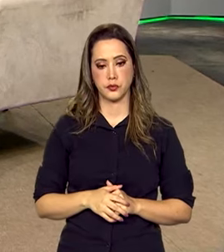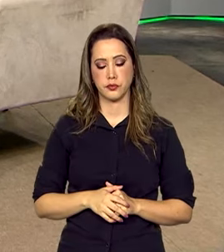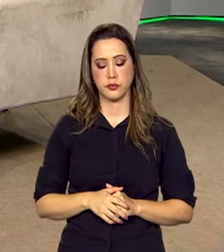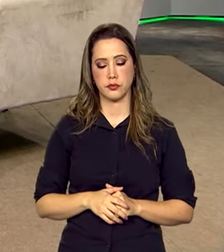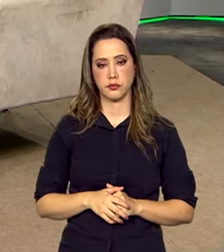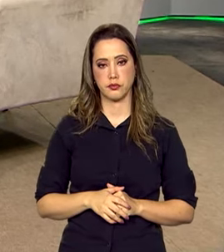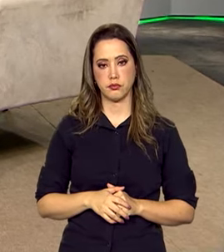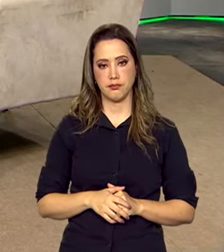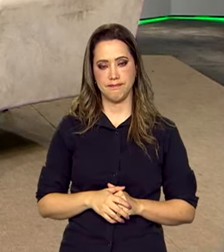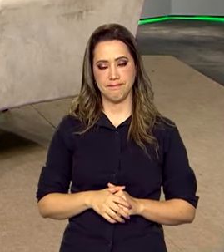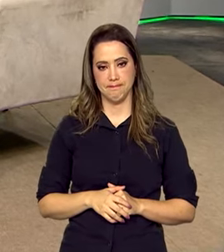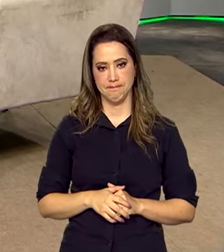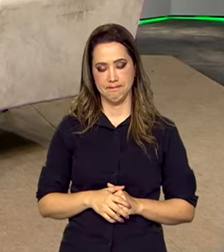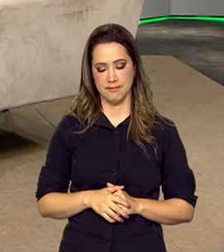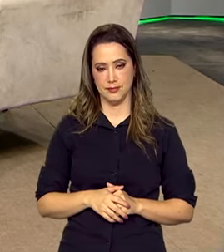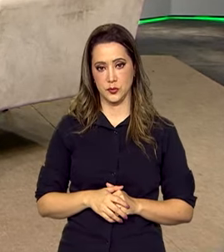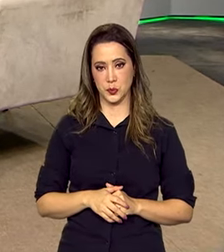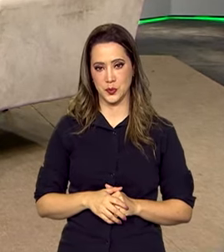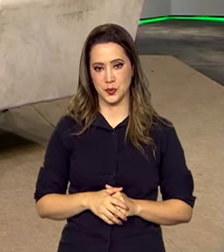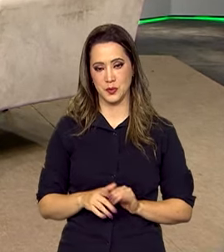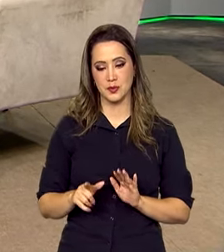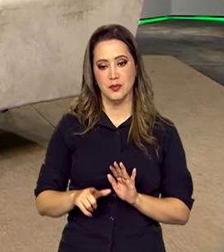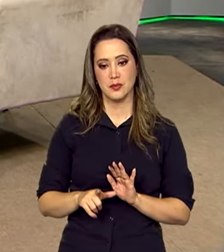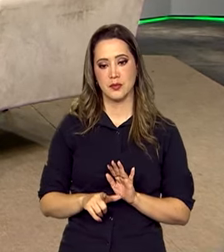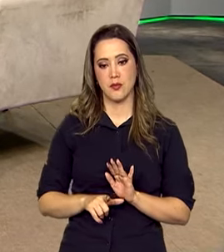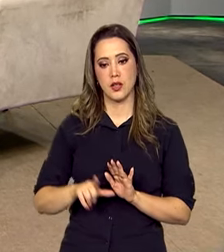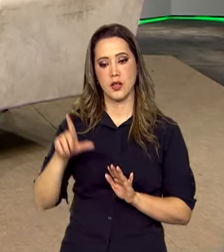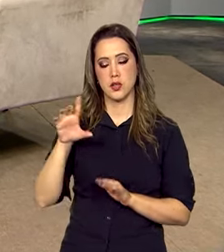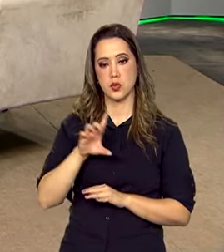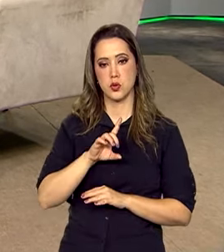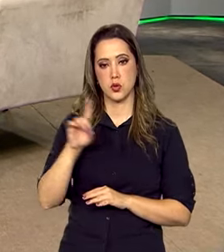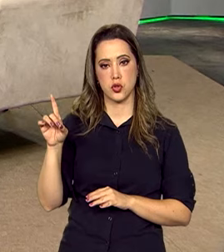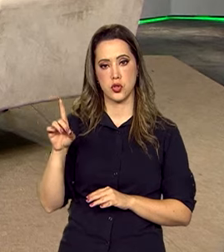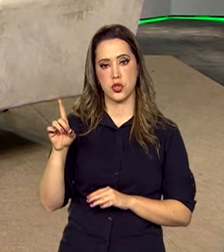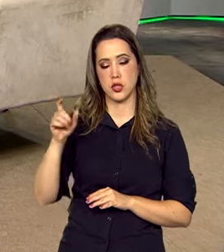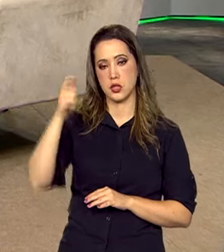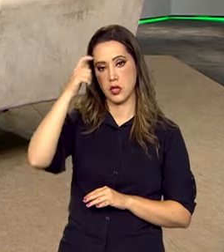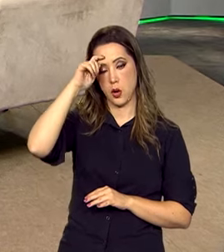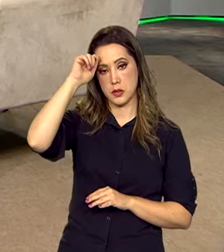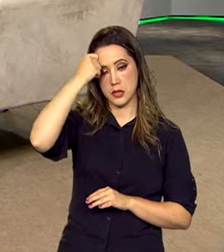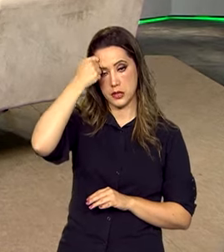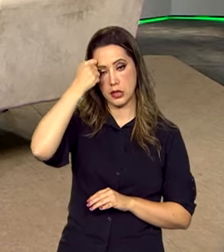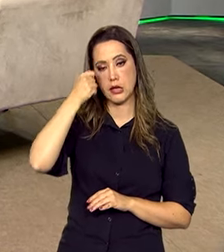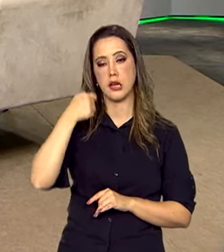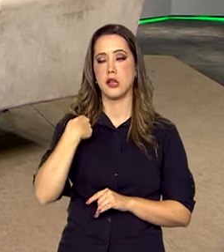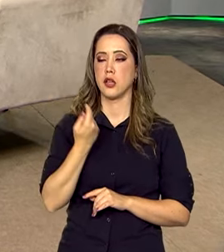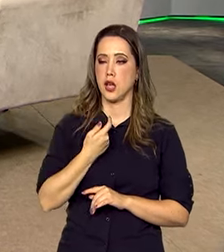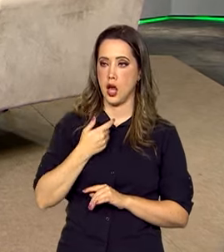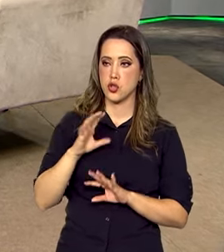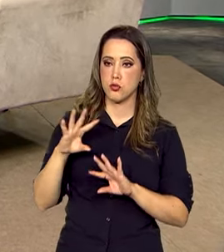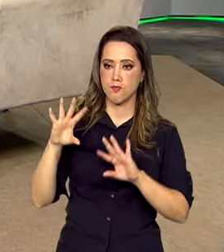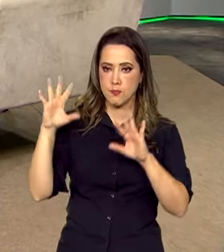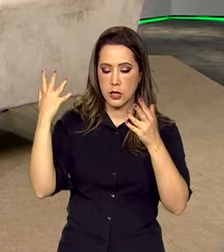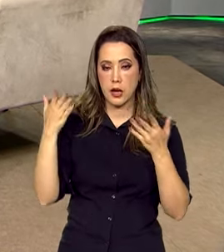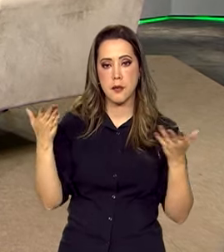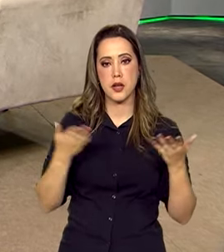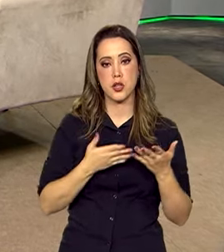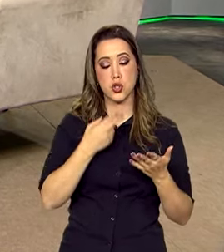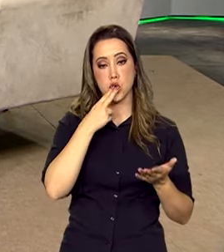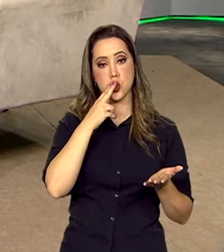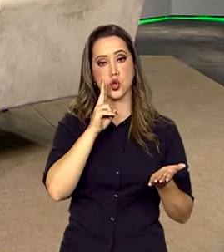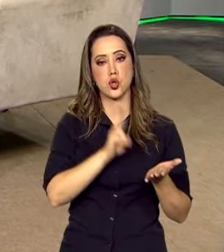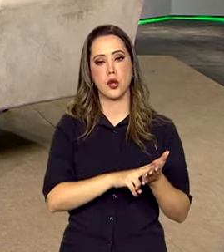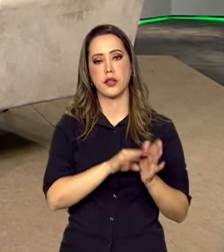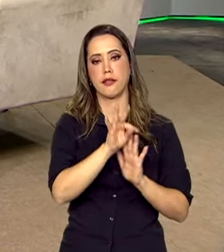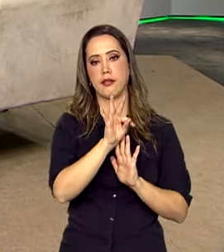antes desse dia aqui, que um dia que nós saudamos, nós editamos uma nota técnica